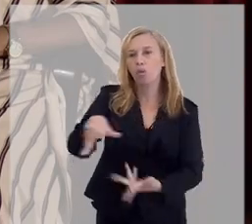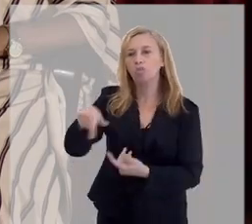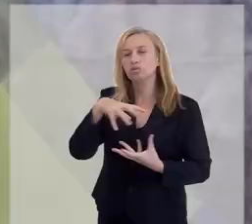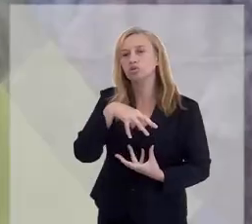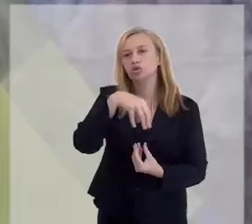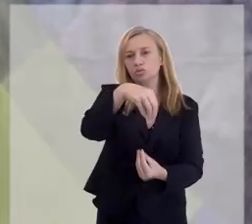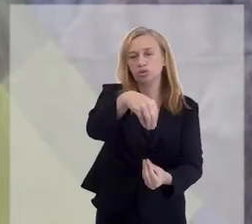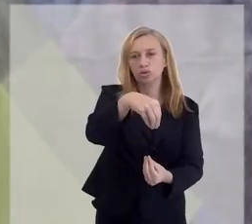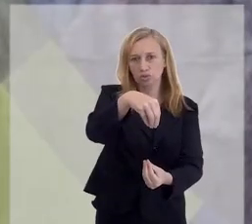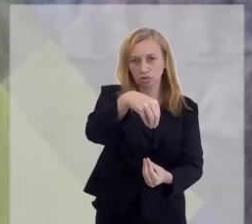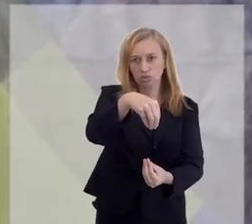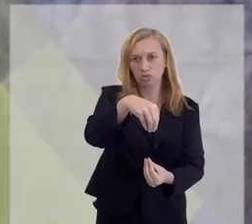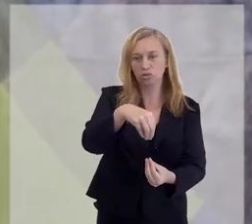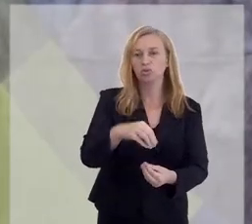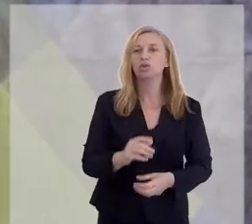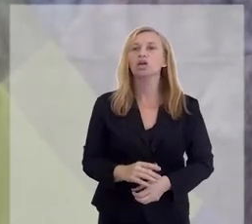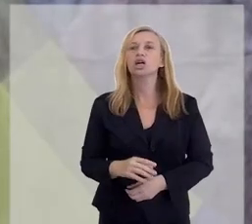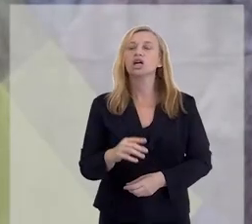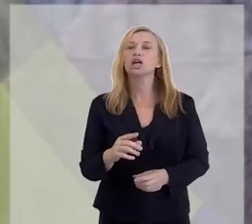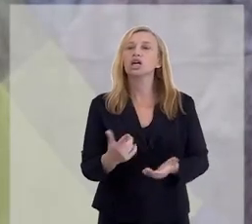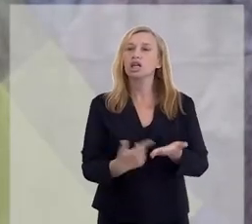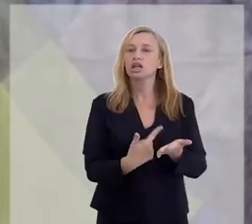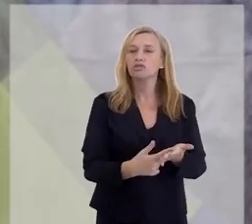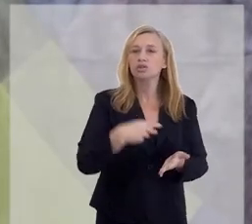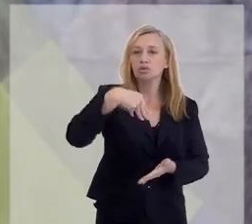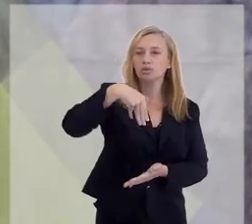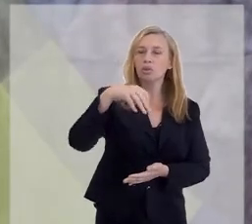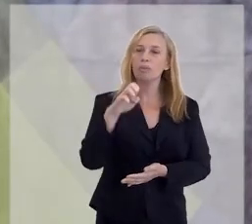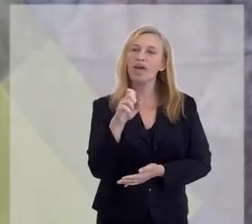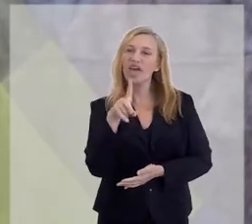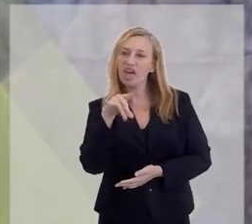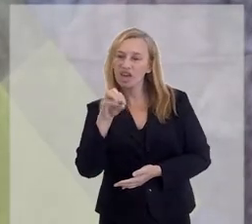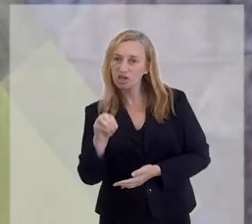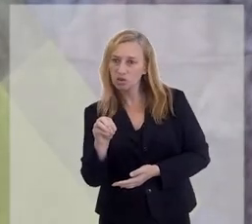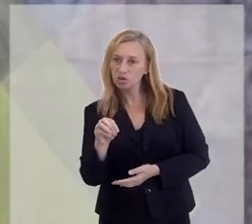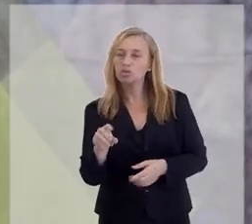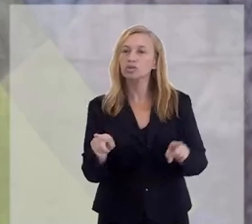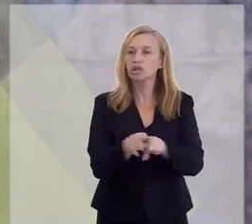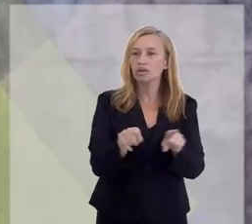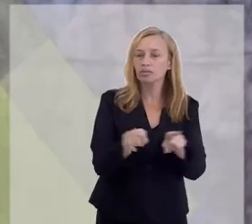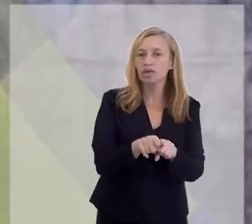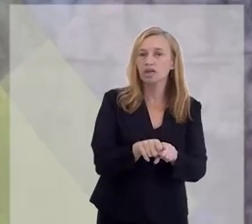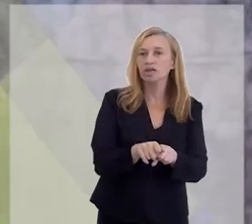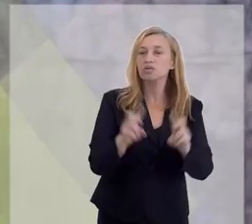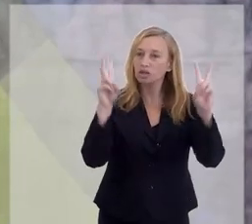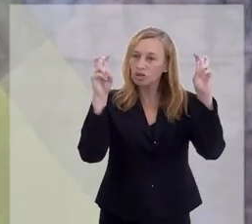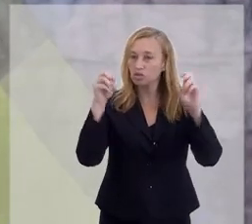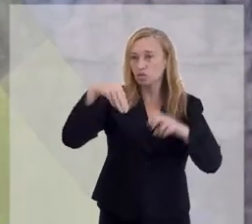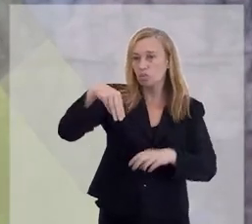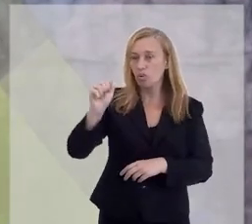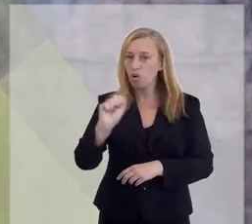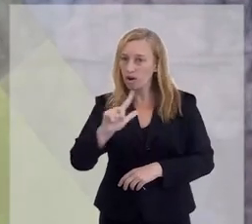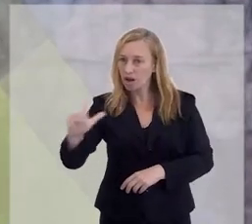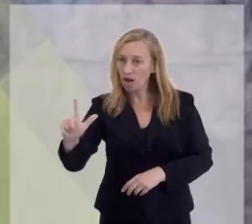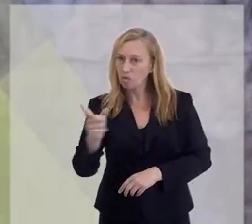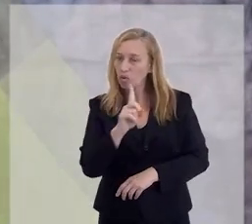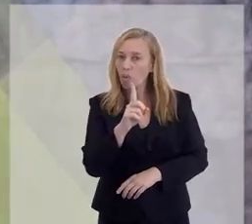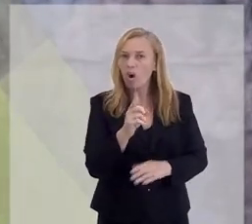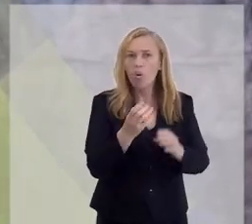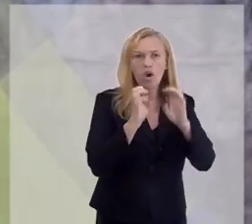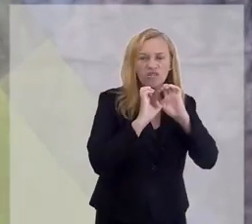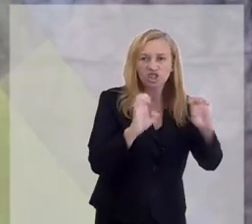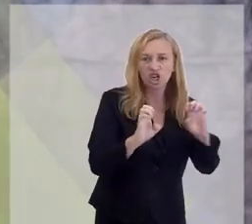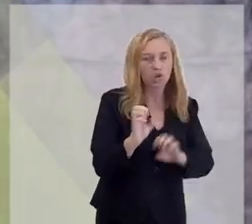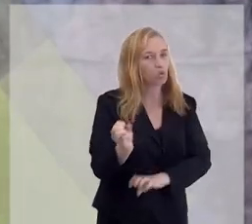espiritual, o tratamento dos médios, no Livro dos Médiuns. As questões morais no Evangelho segundo o Espiritismo, que não é um